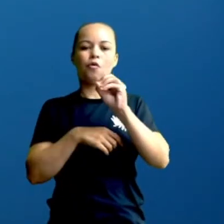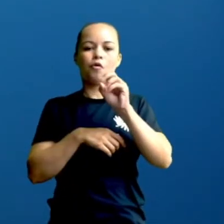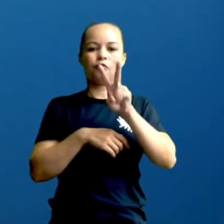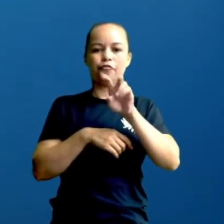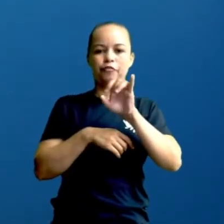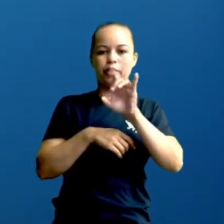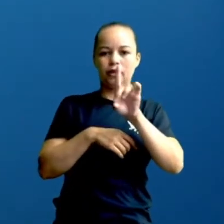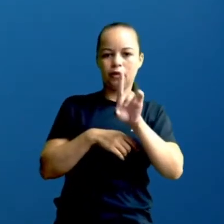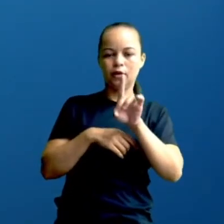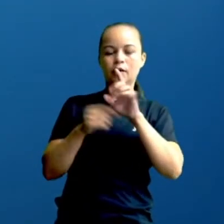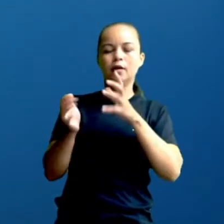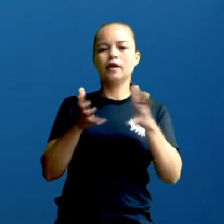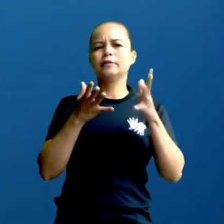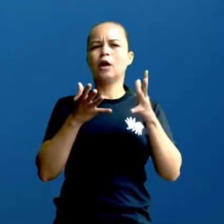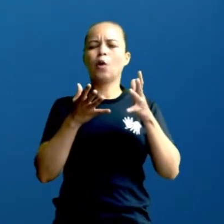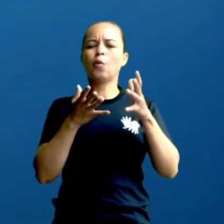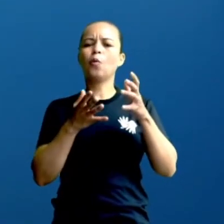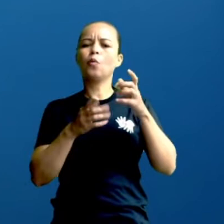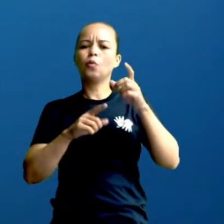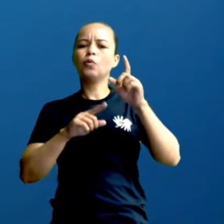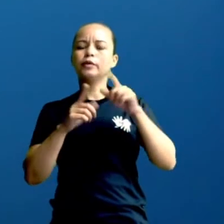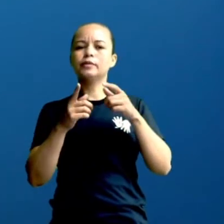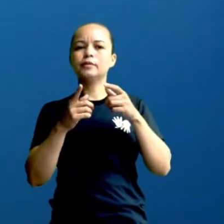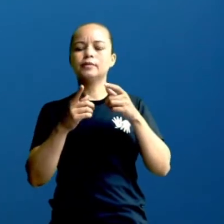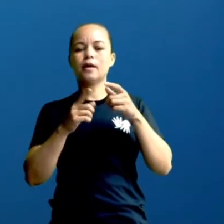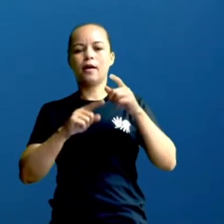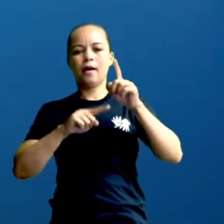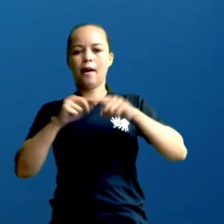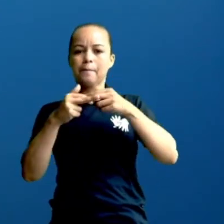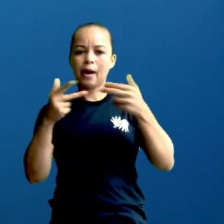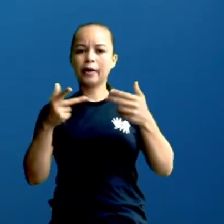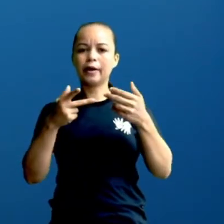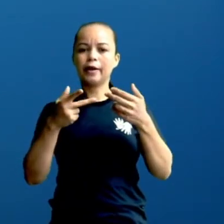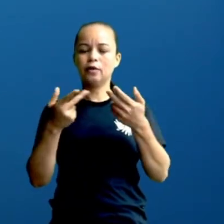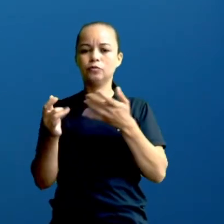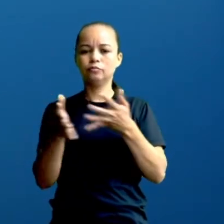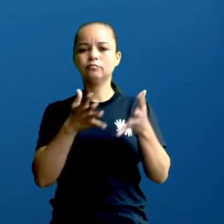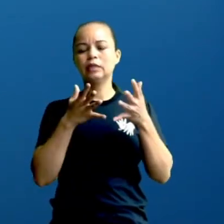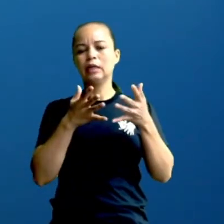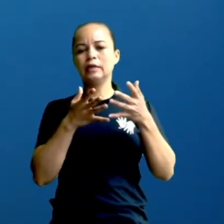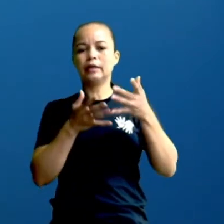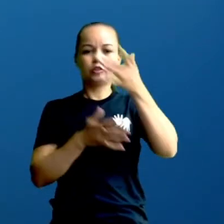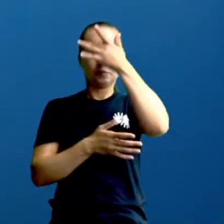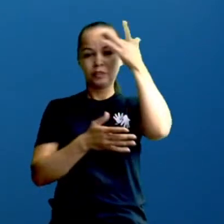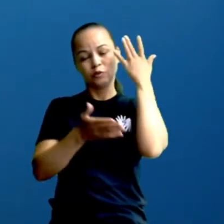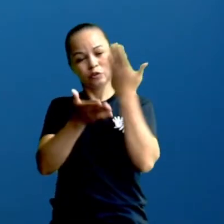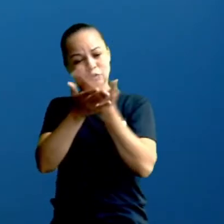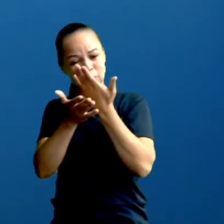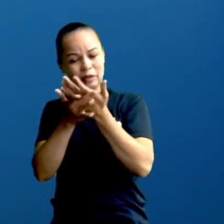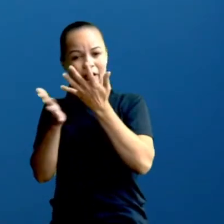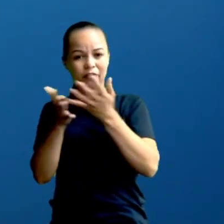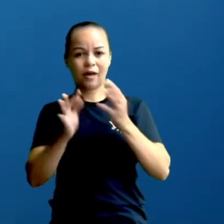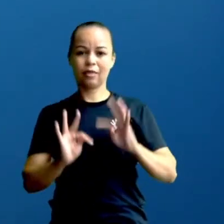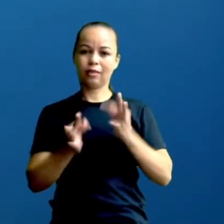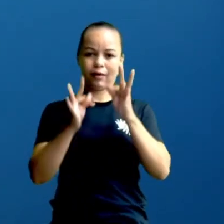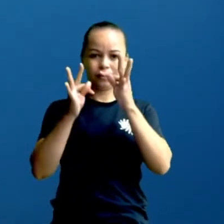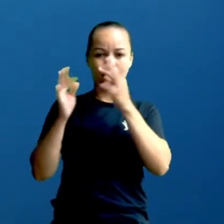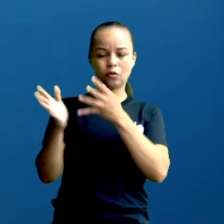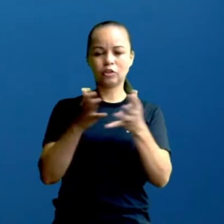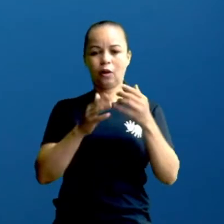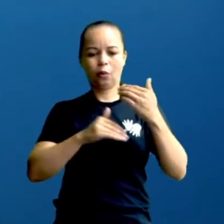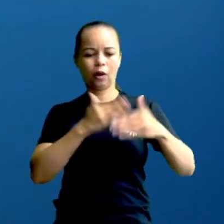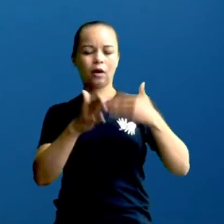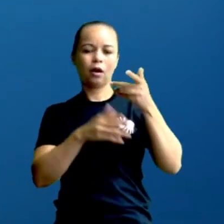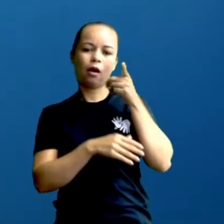nos ajudaram muito, principalmente muita gente, né, que já estudava tecnologia, conseguiram produzir,